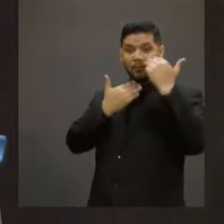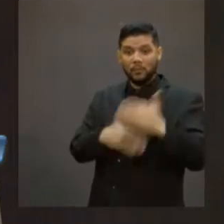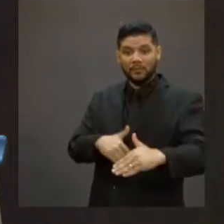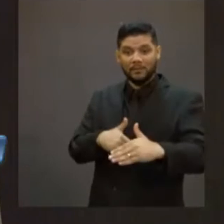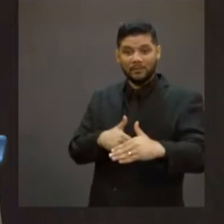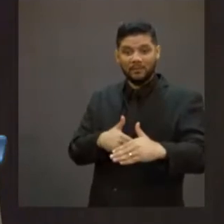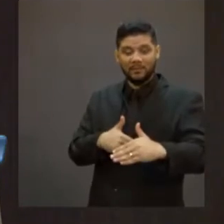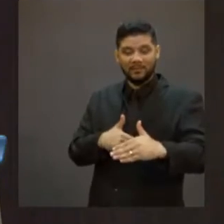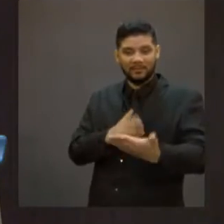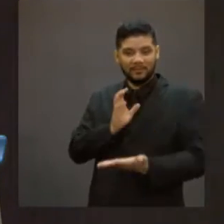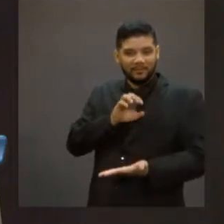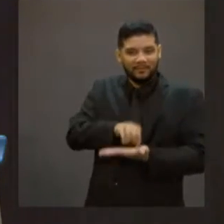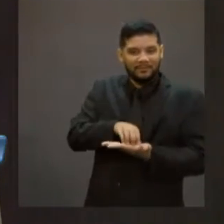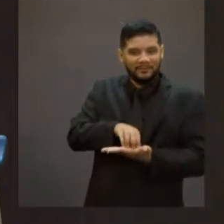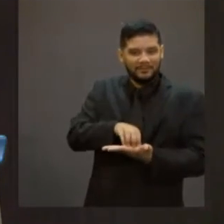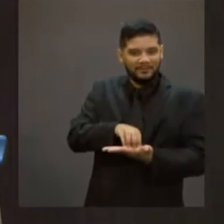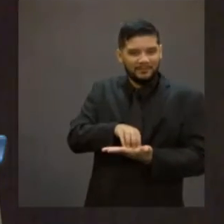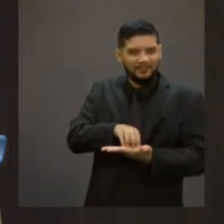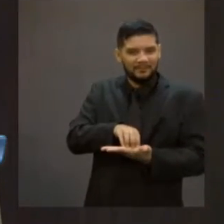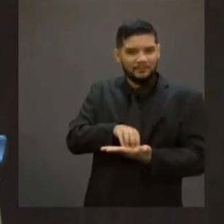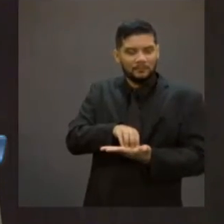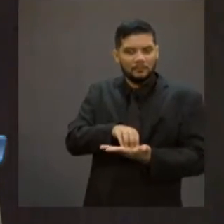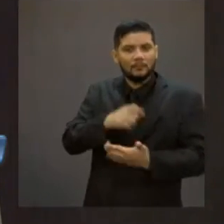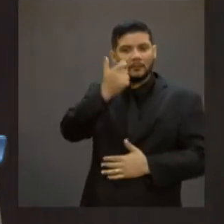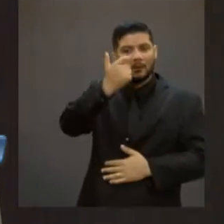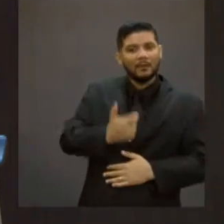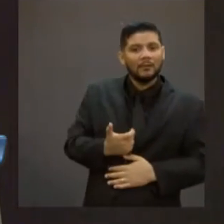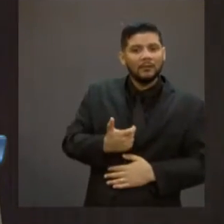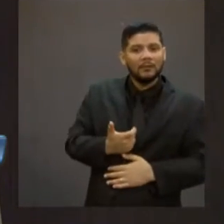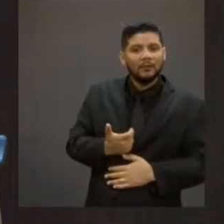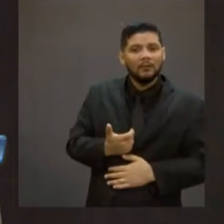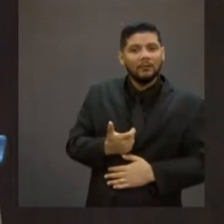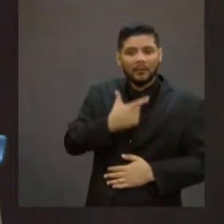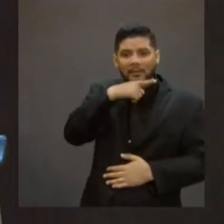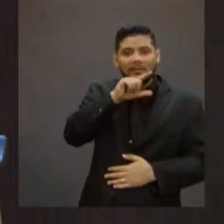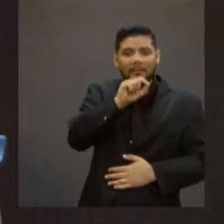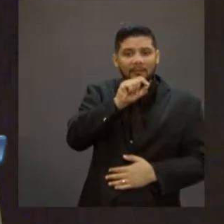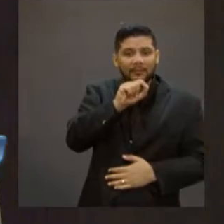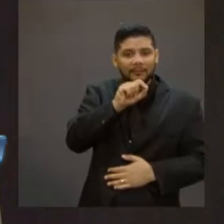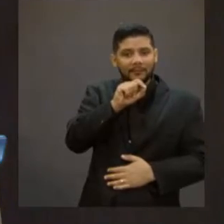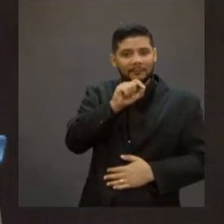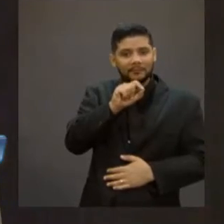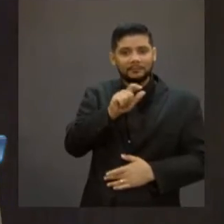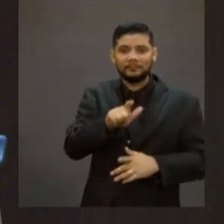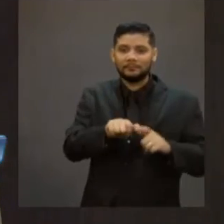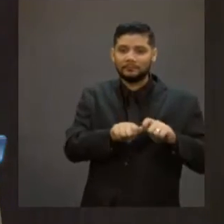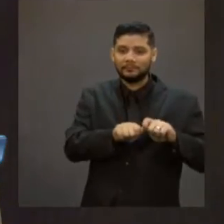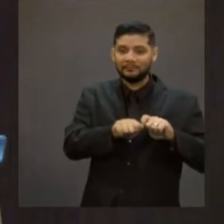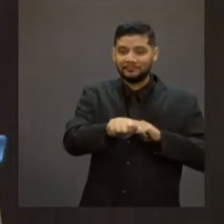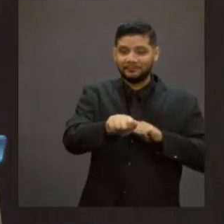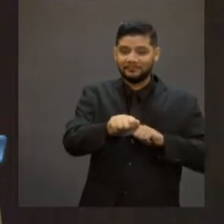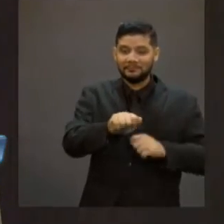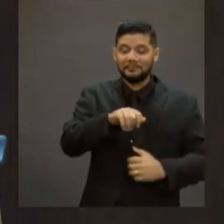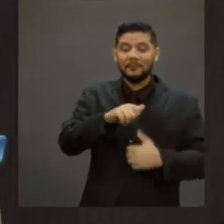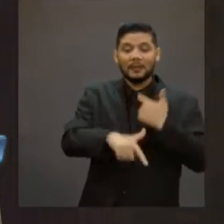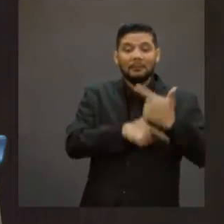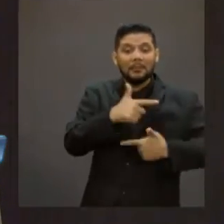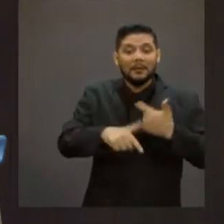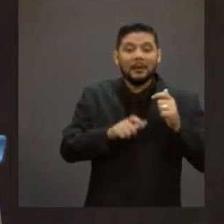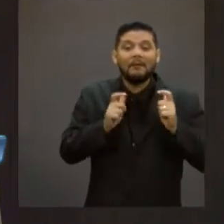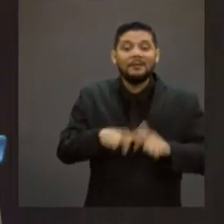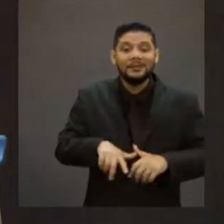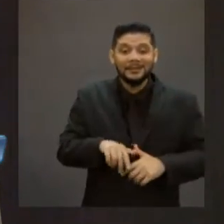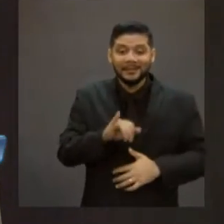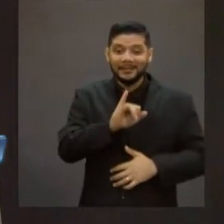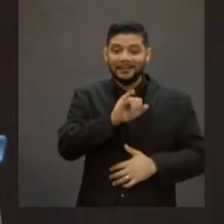o servidor habilitado, profissional do Serviço Social Previdenciário, que acaba de ser